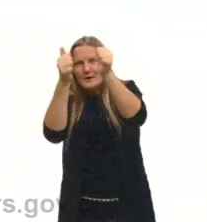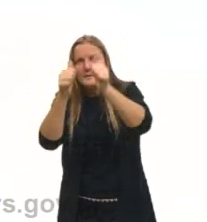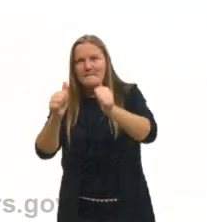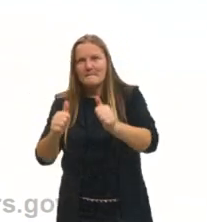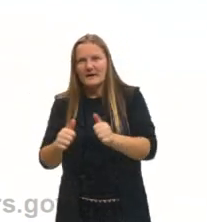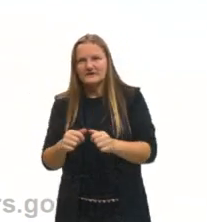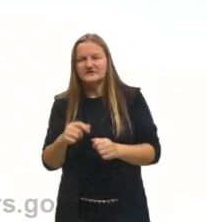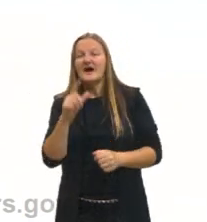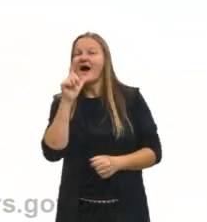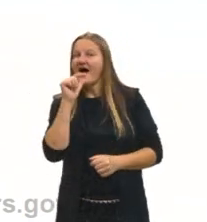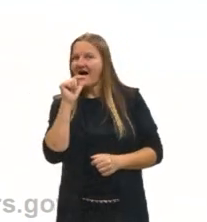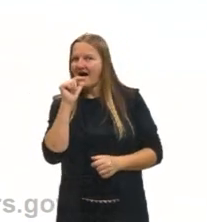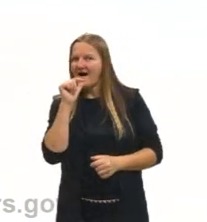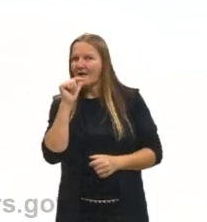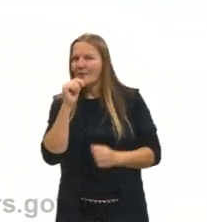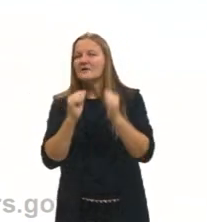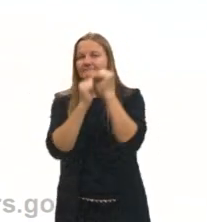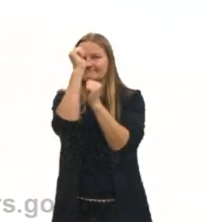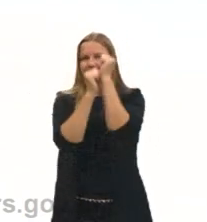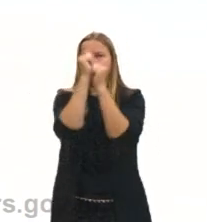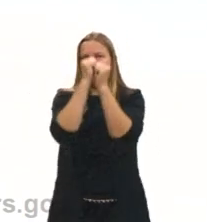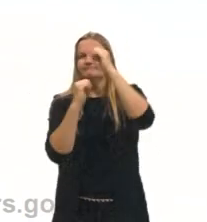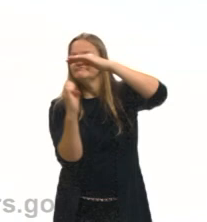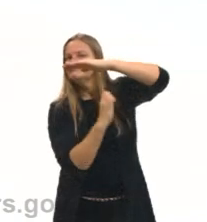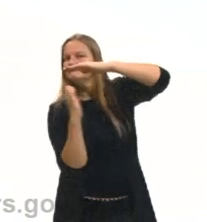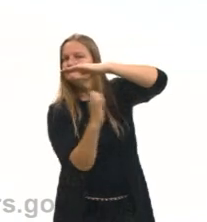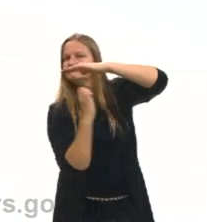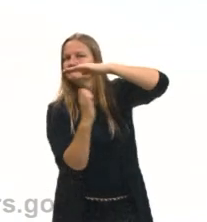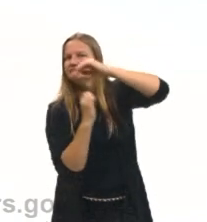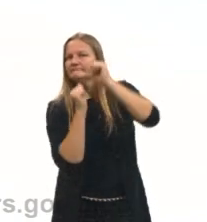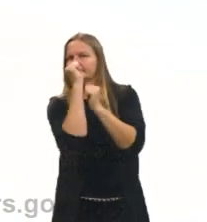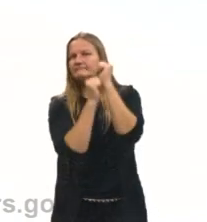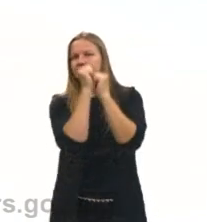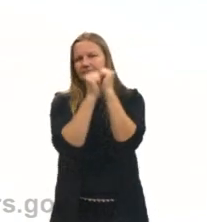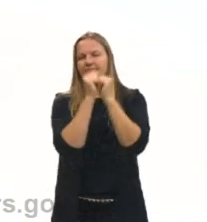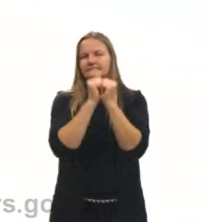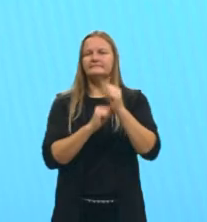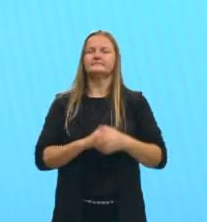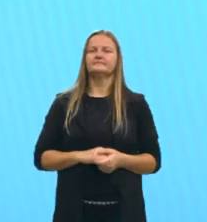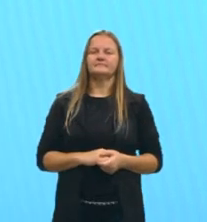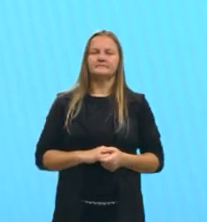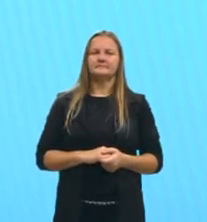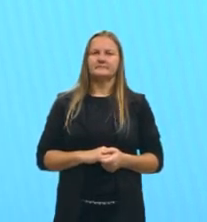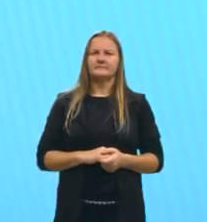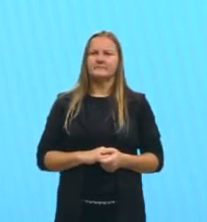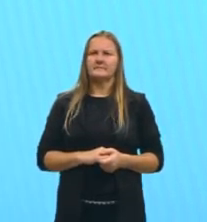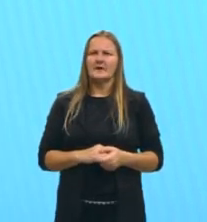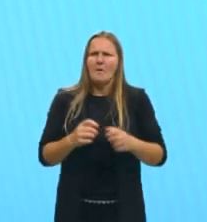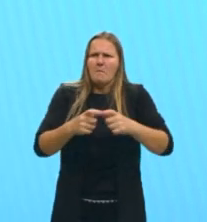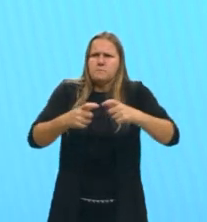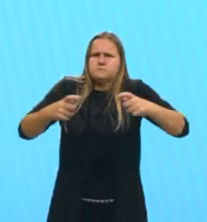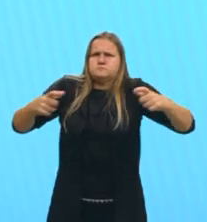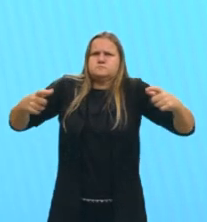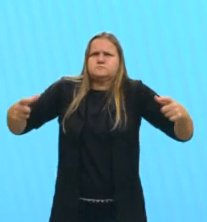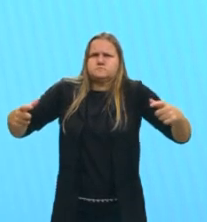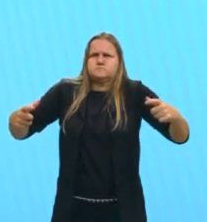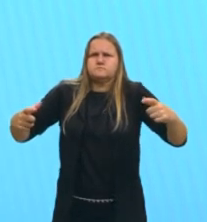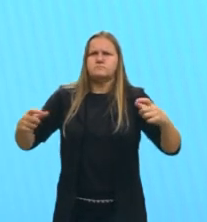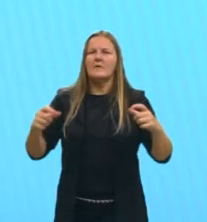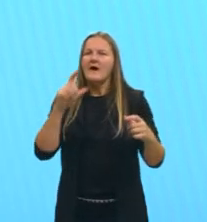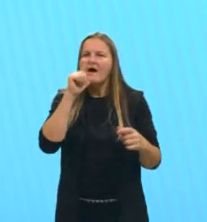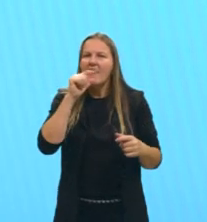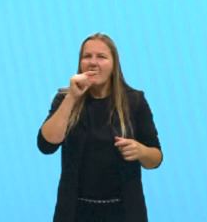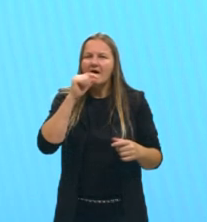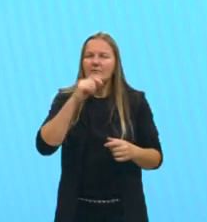tratamento de água, de uma indústria específica, não sei especificamente qual é, mas é um grande tanque, tá?